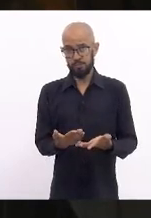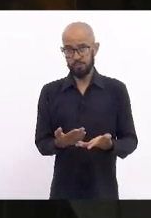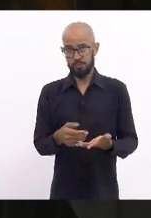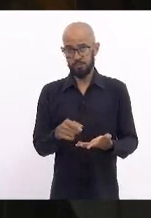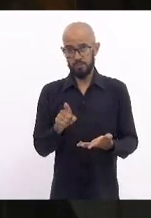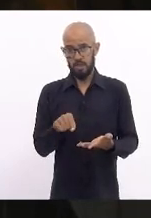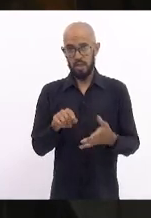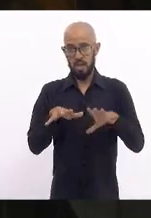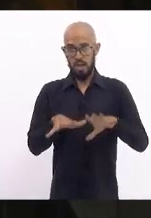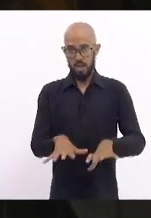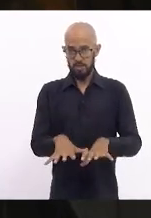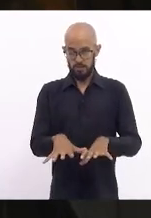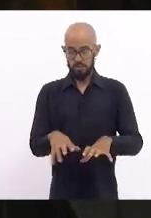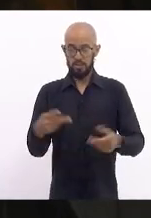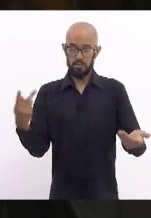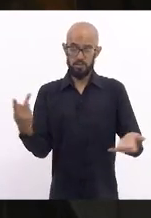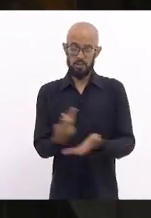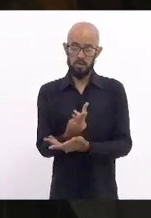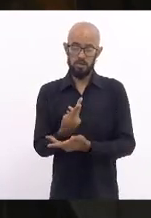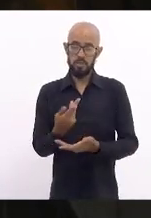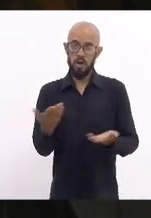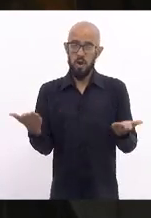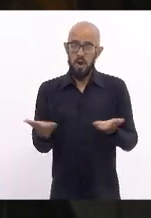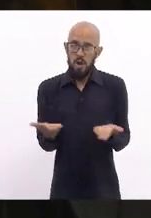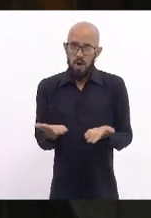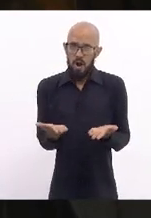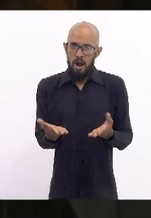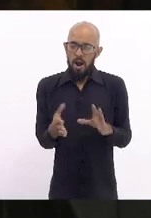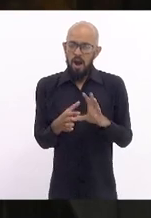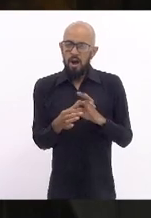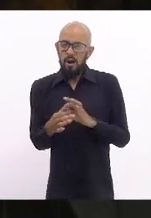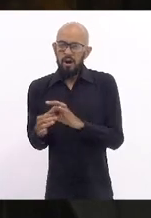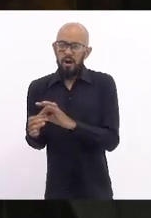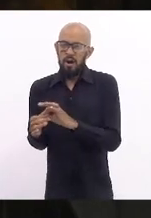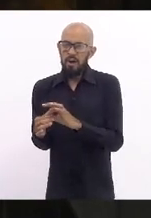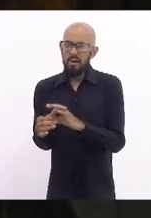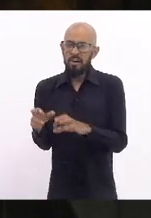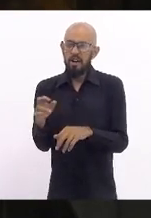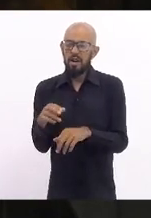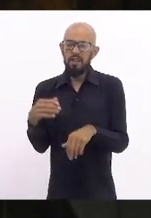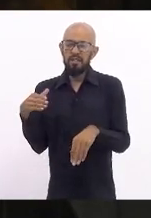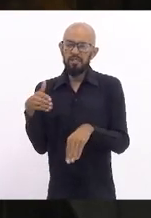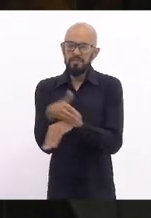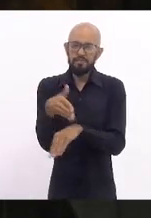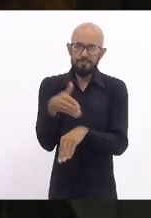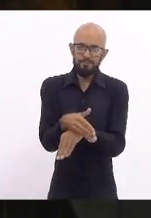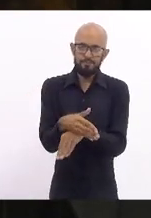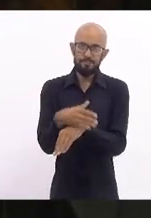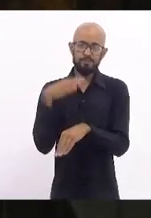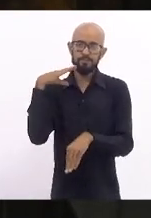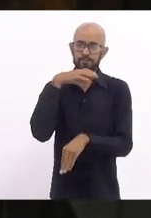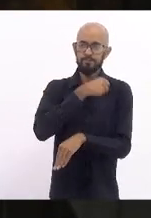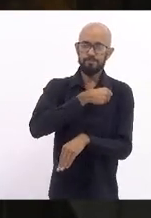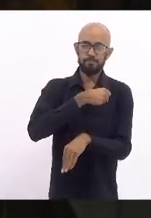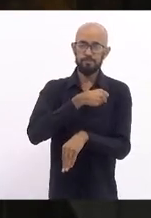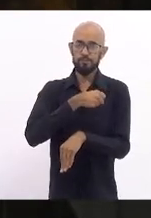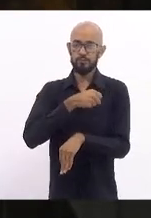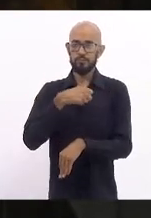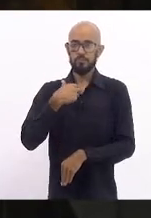que simboliza essa invasão da Rússia à Croácia.